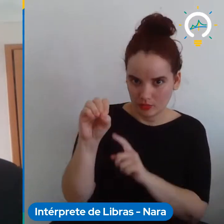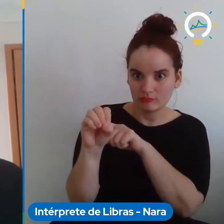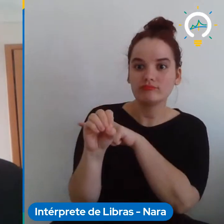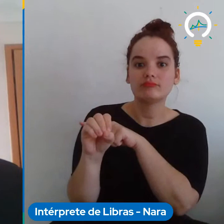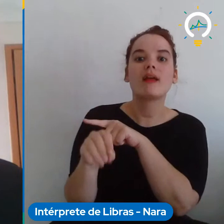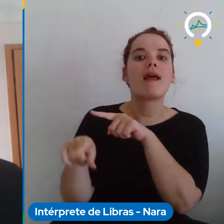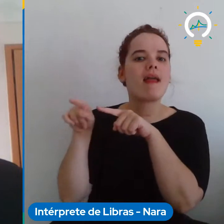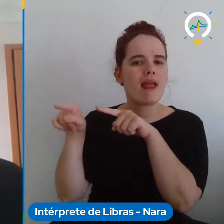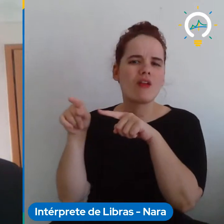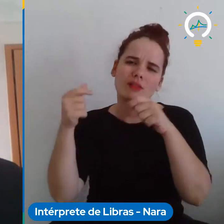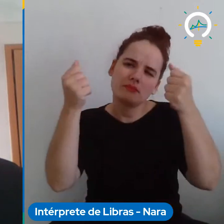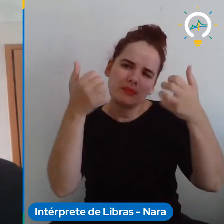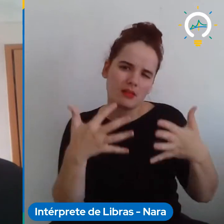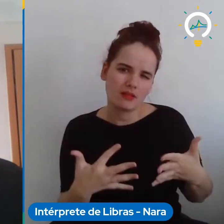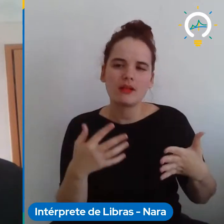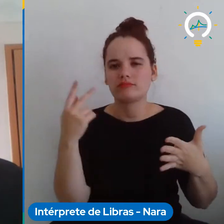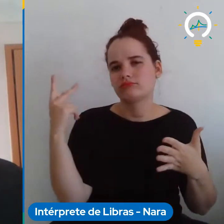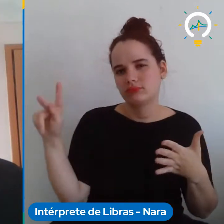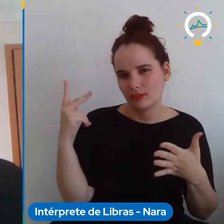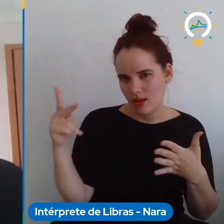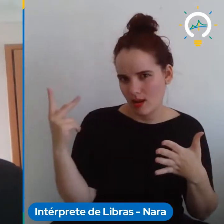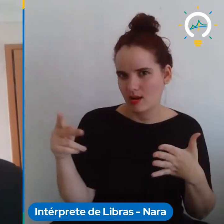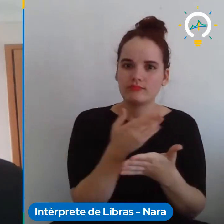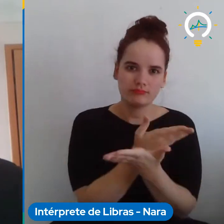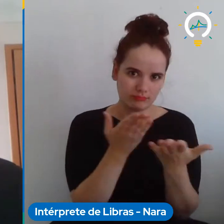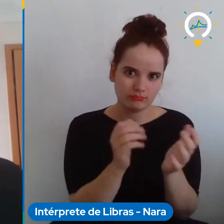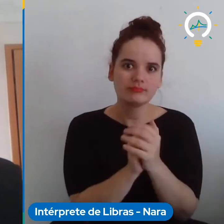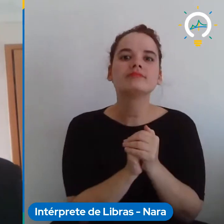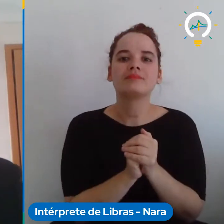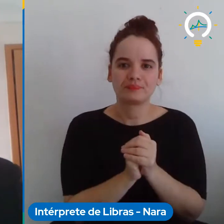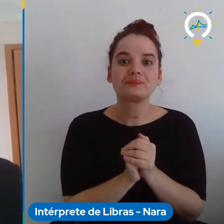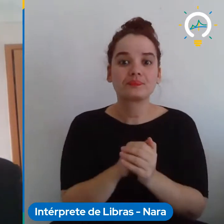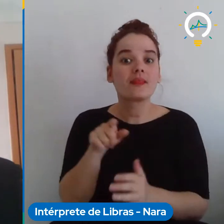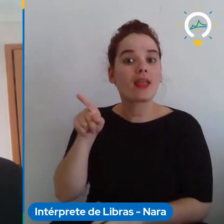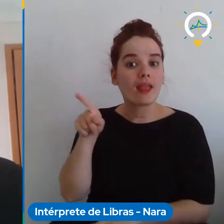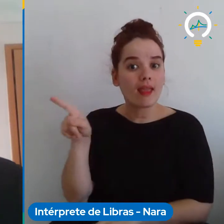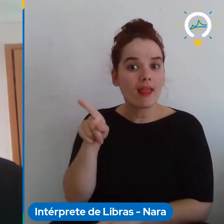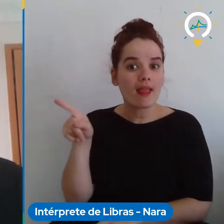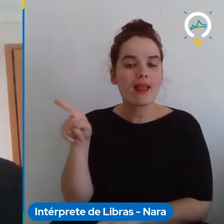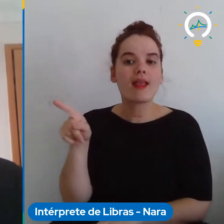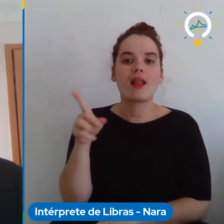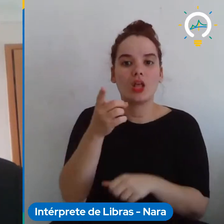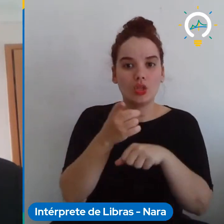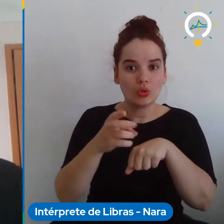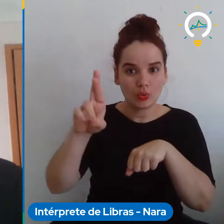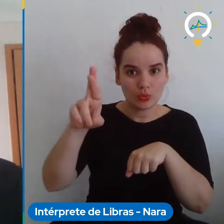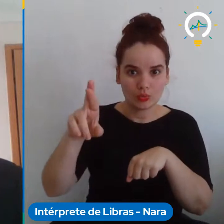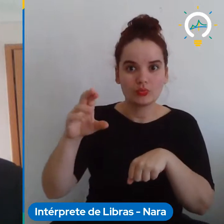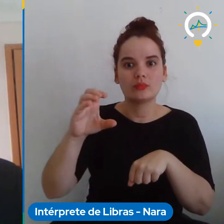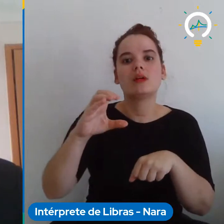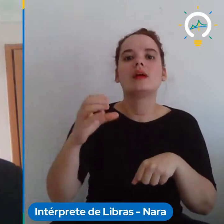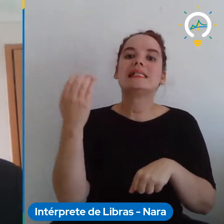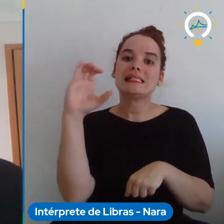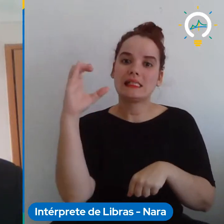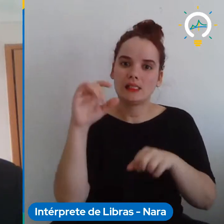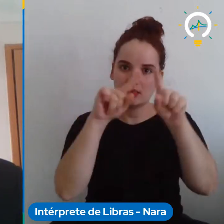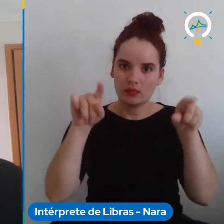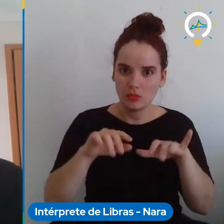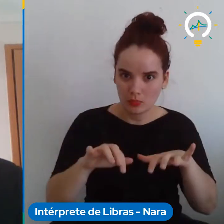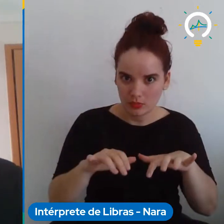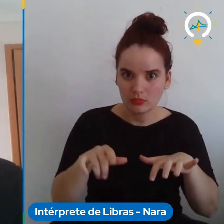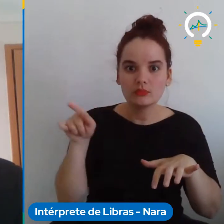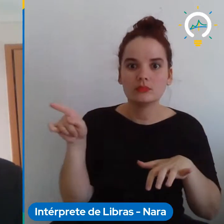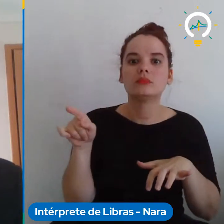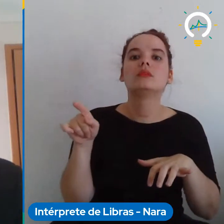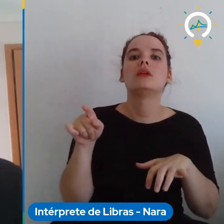aí eu vou falar um pouquinho dele para vocês. O Roberto é doutor em ciência da computação pela